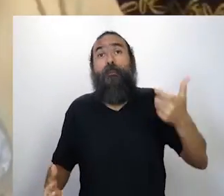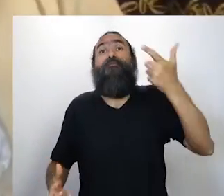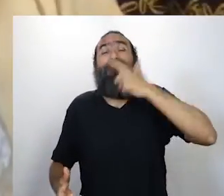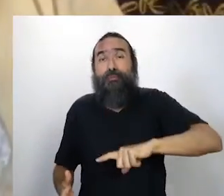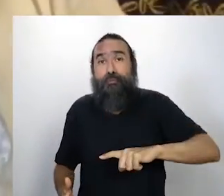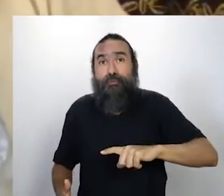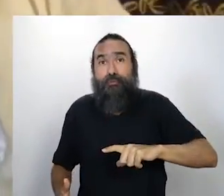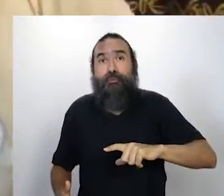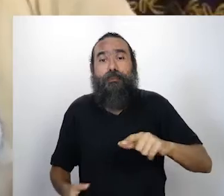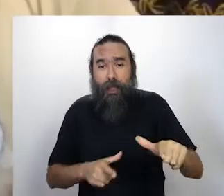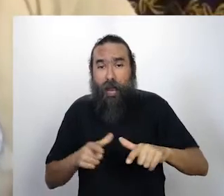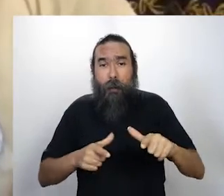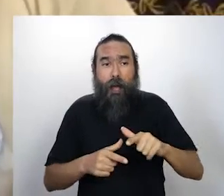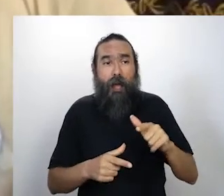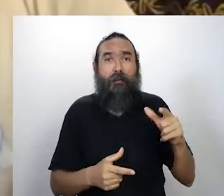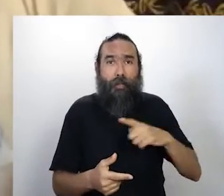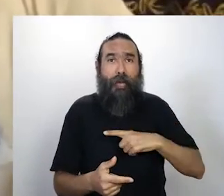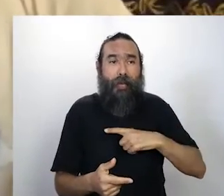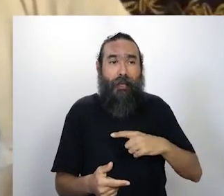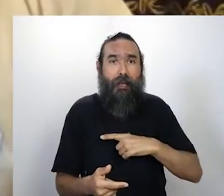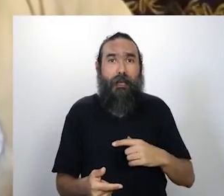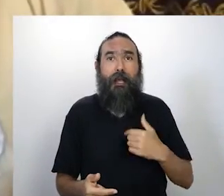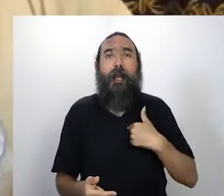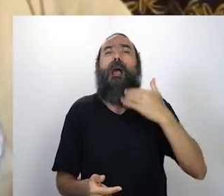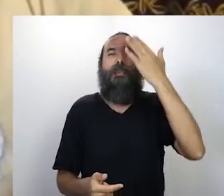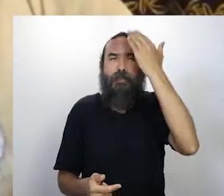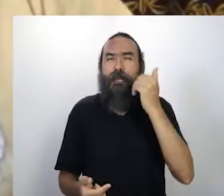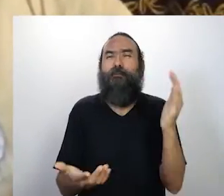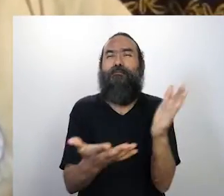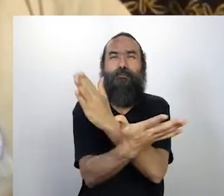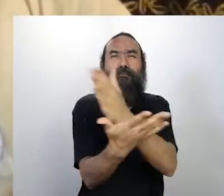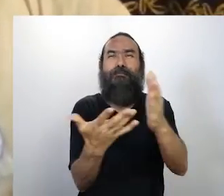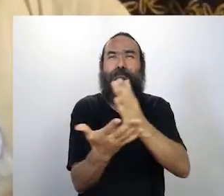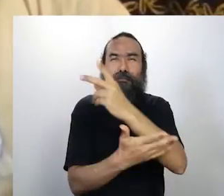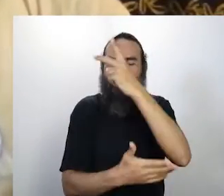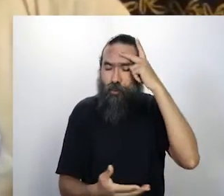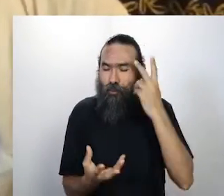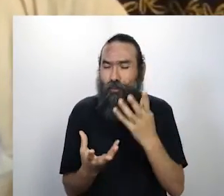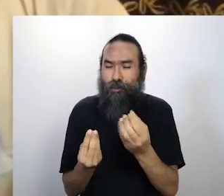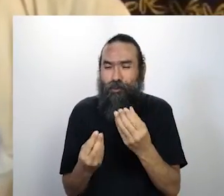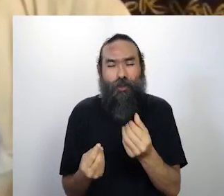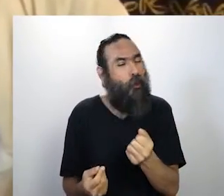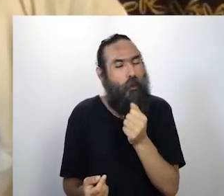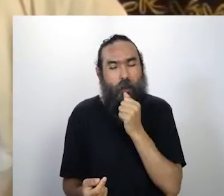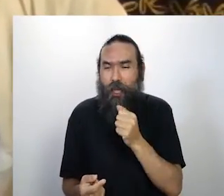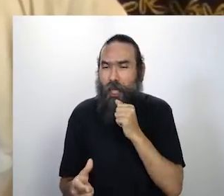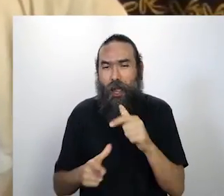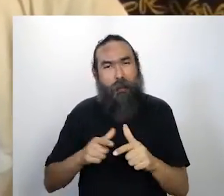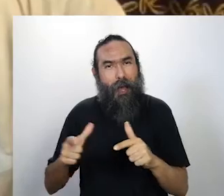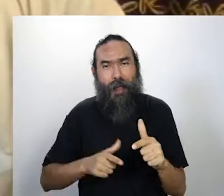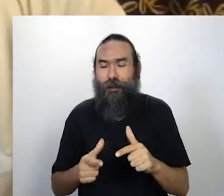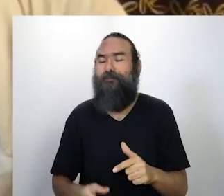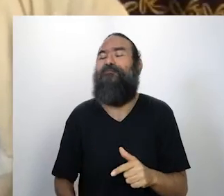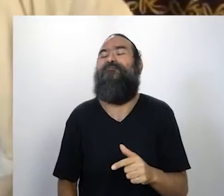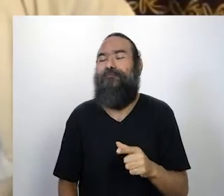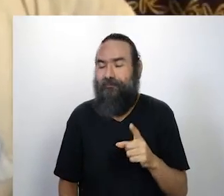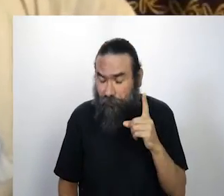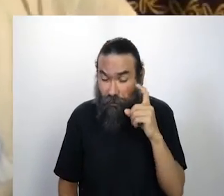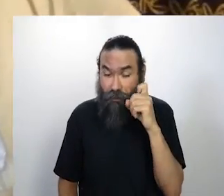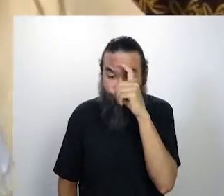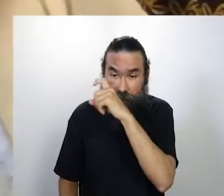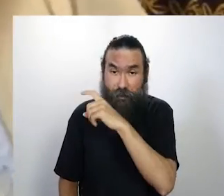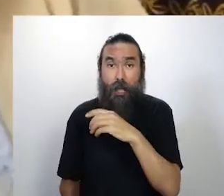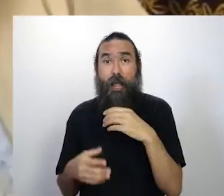estar tendo essa chance. Mas eu sei que muita gente não está, e não está fácil para muita gente. a gente